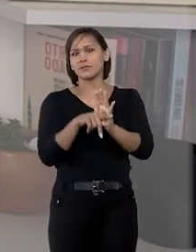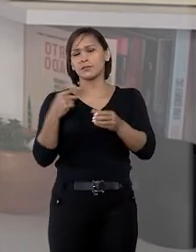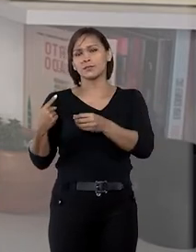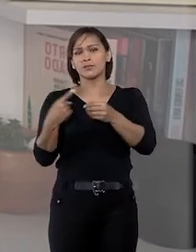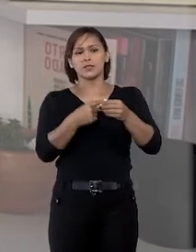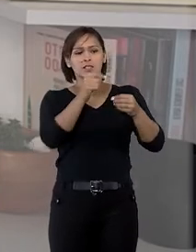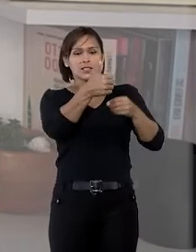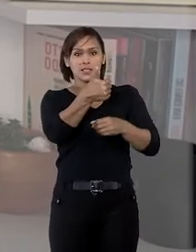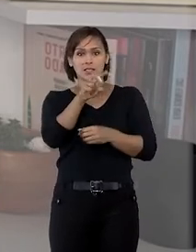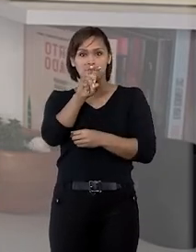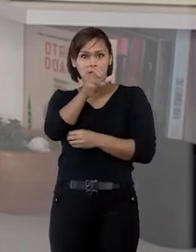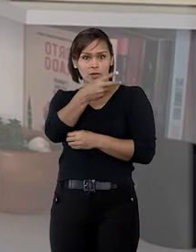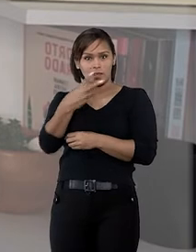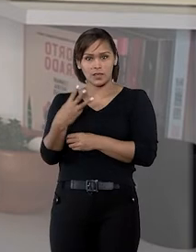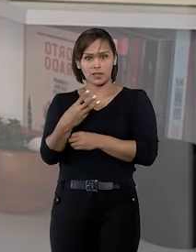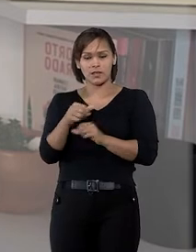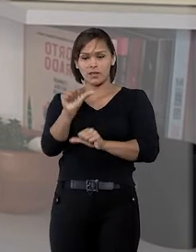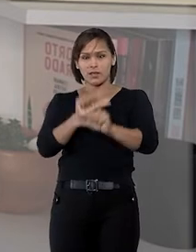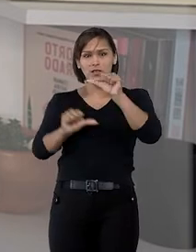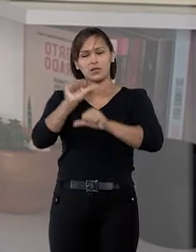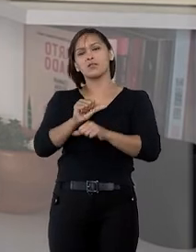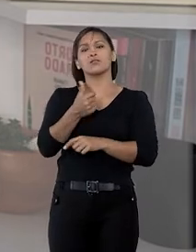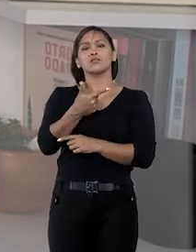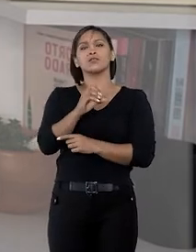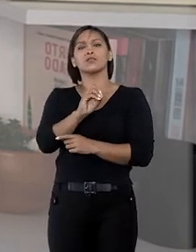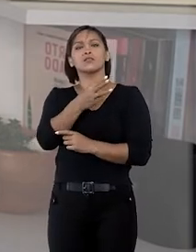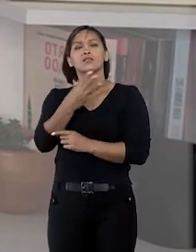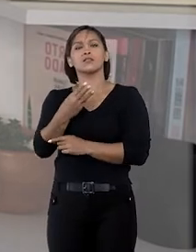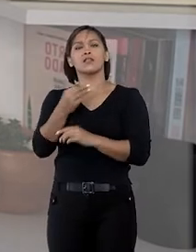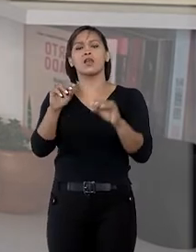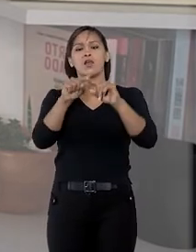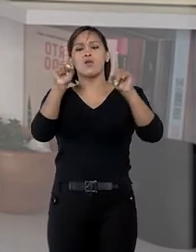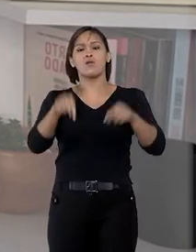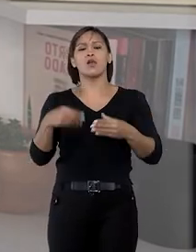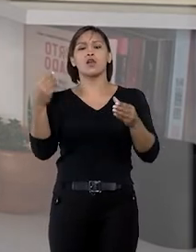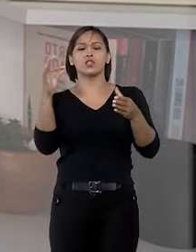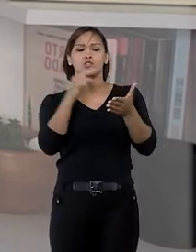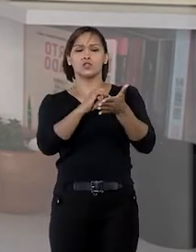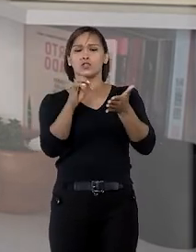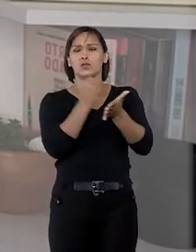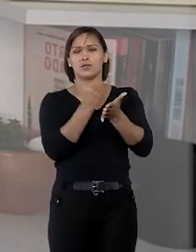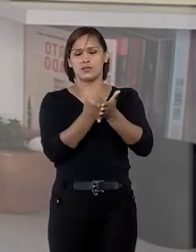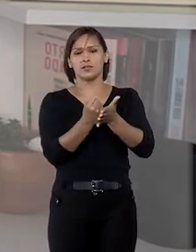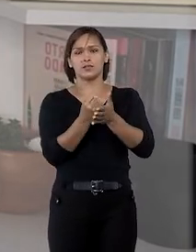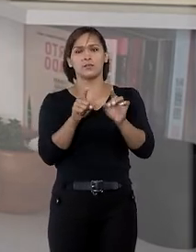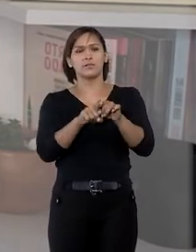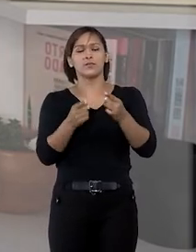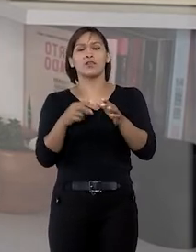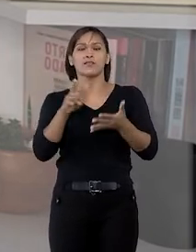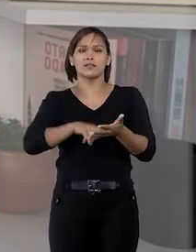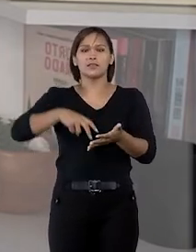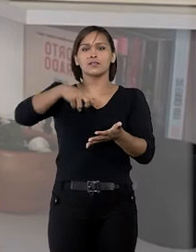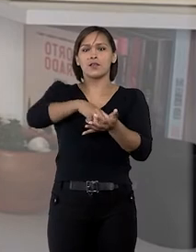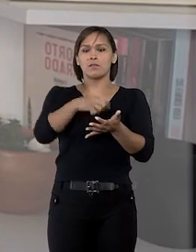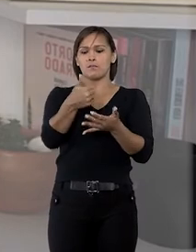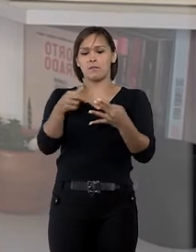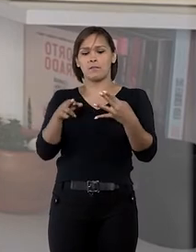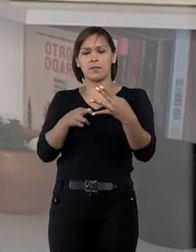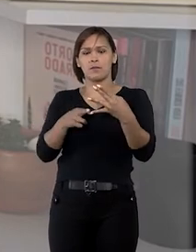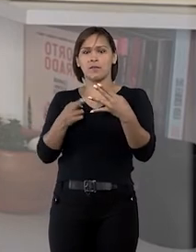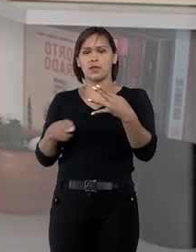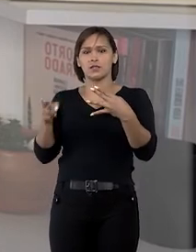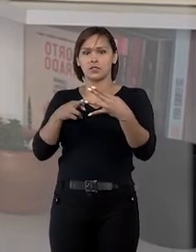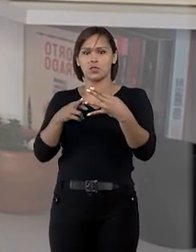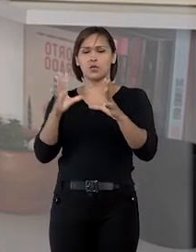para ampliar de 153 para 213 o número de postos comissionados. As decisões condenatórias de primeira e